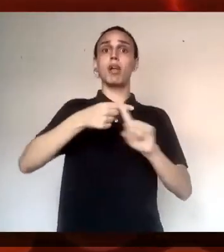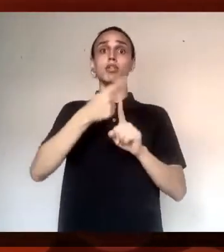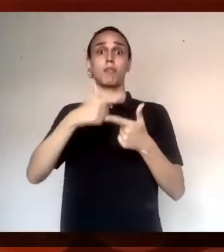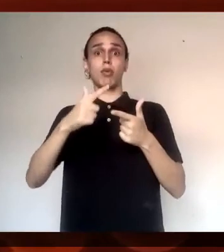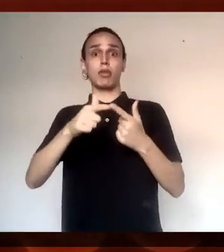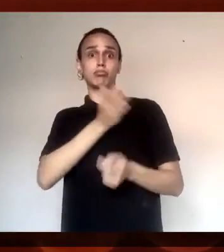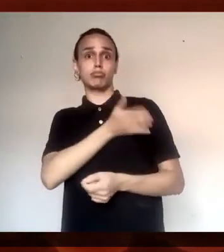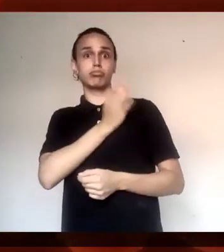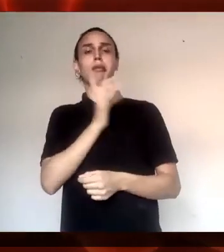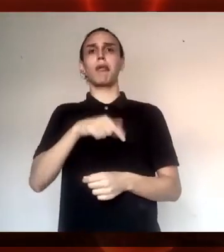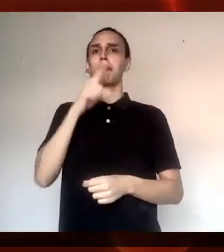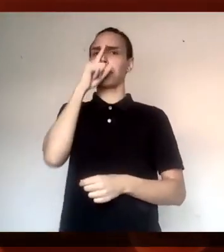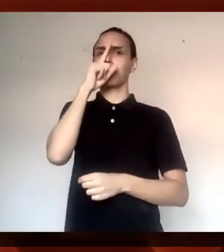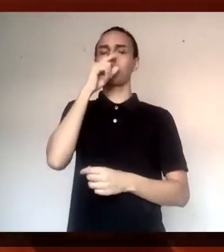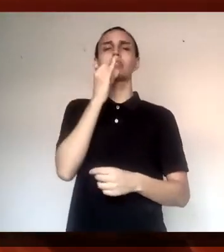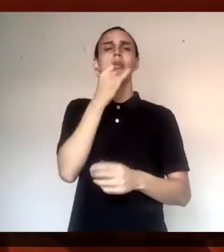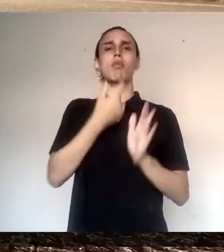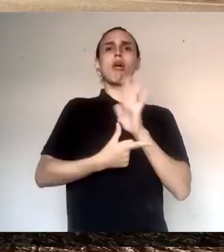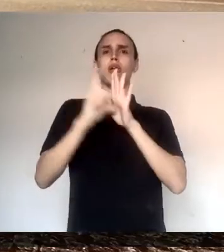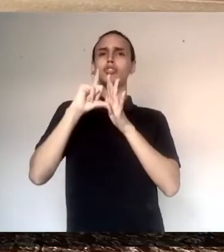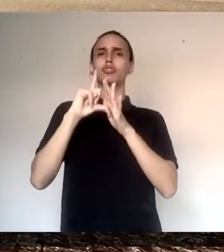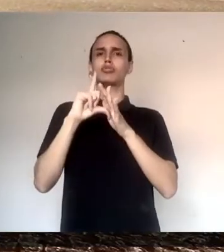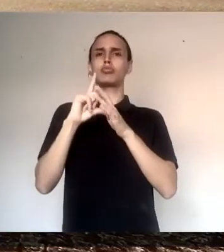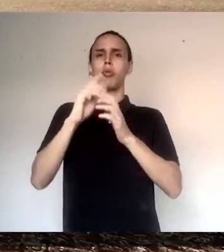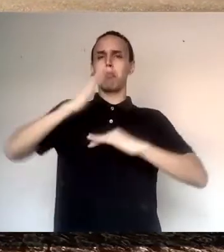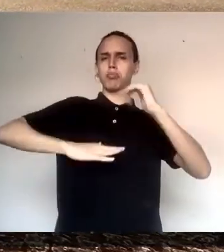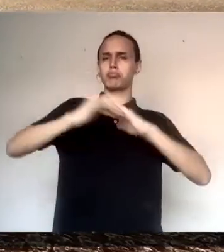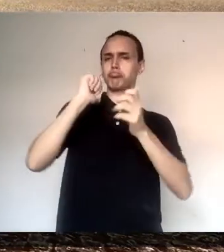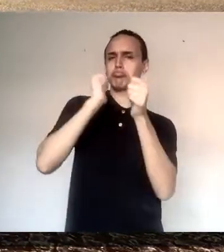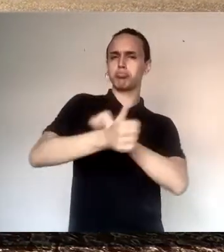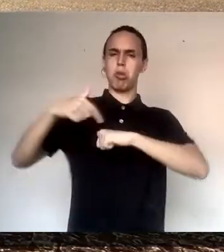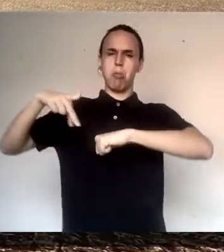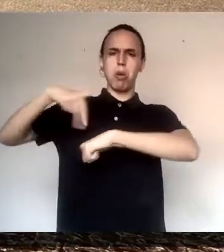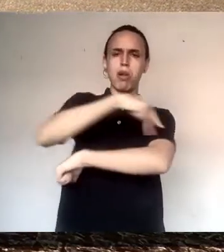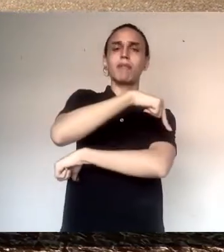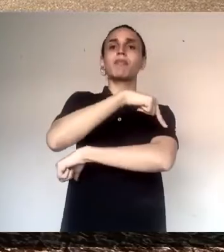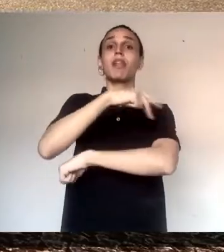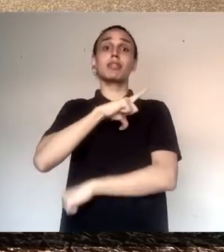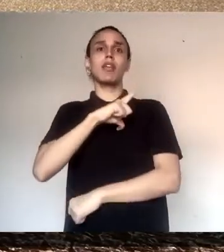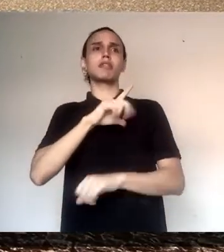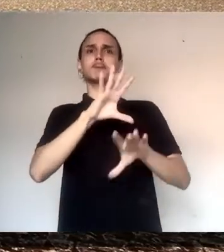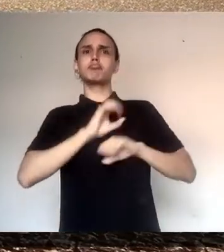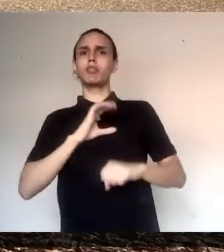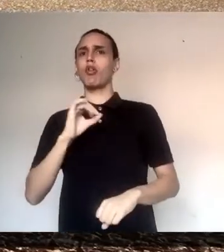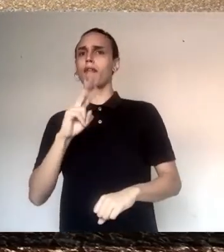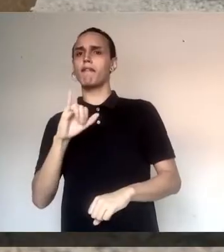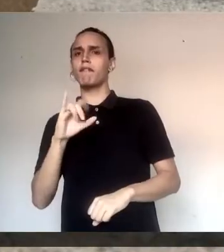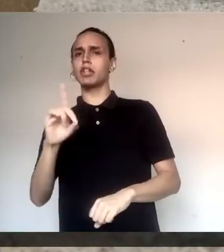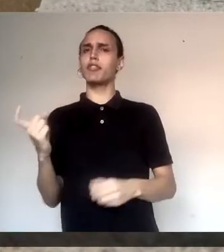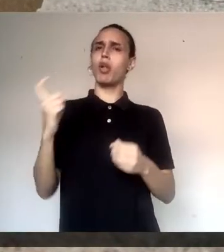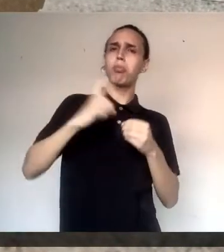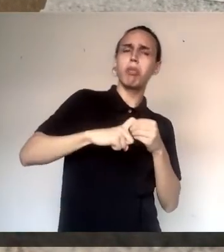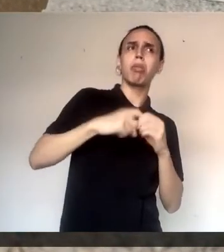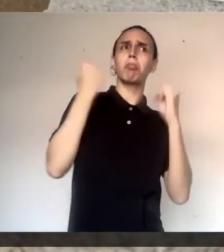vezes a gente pode ter uma situação de risco para os pacientes. O indivíduo, vamos dizer que ele era um maratonista, teve uma Covid mais ou menos aí